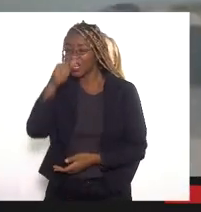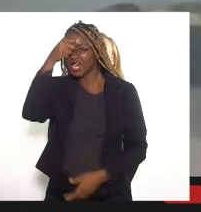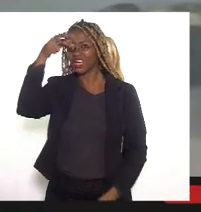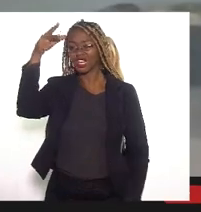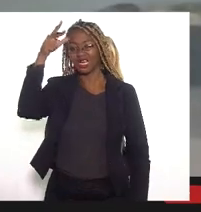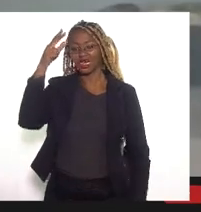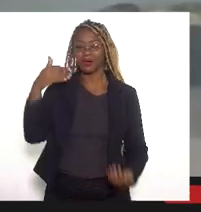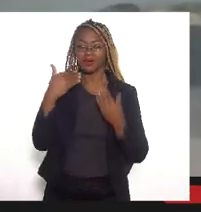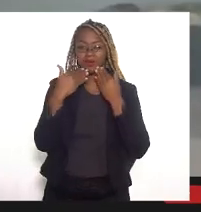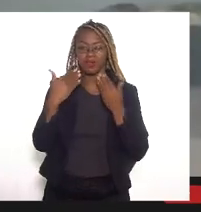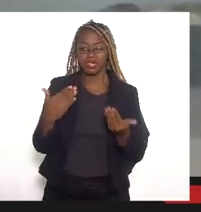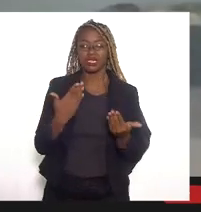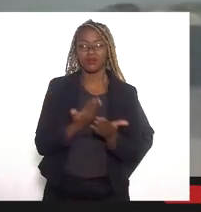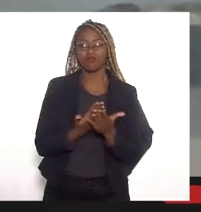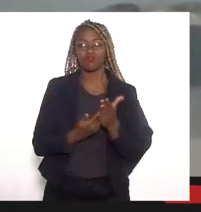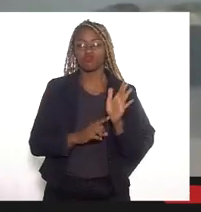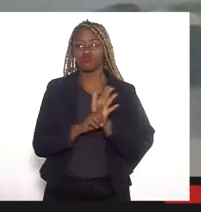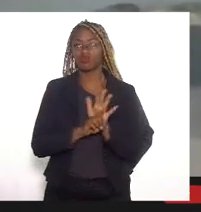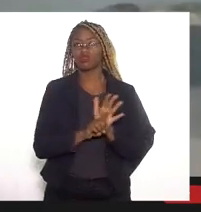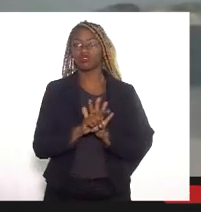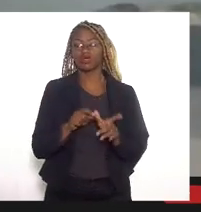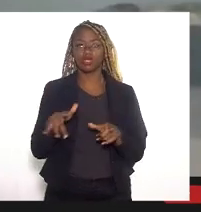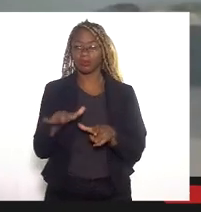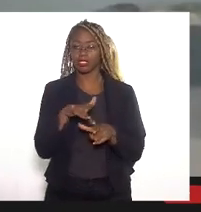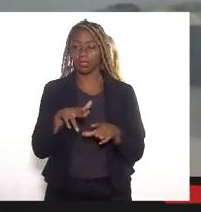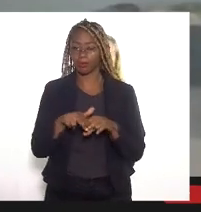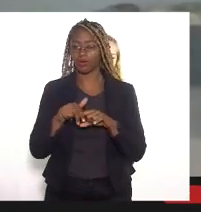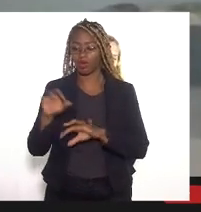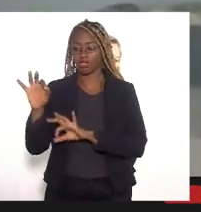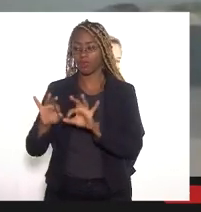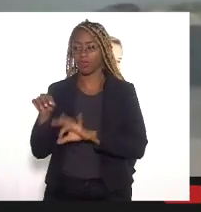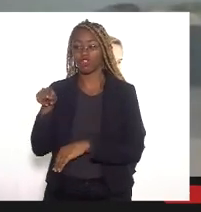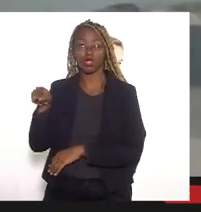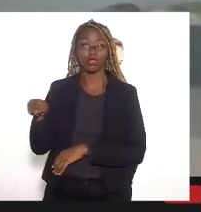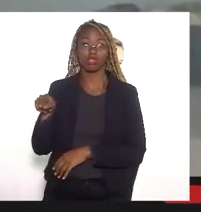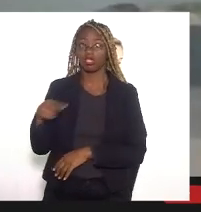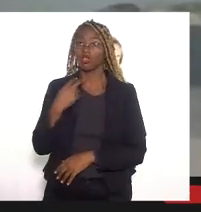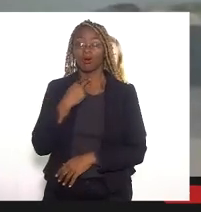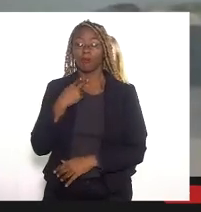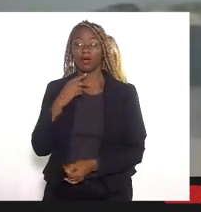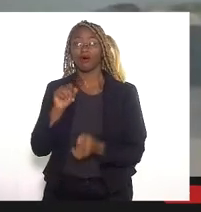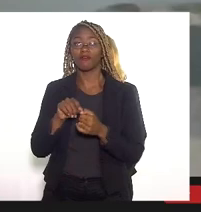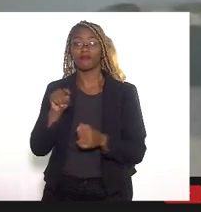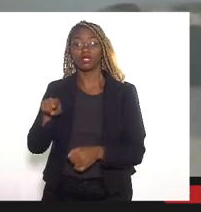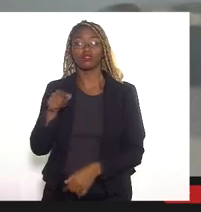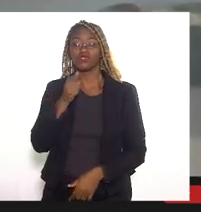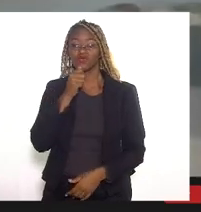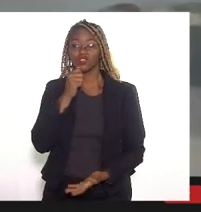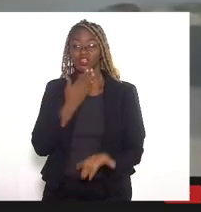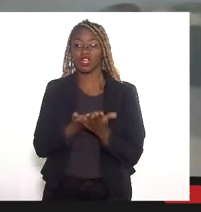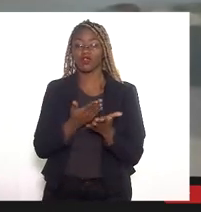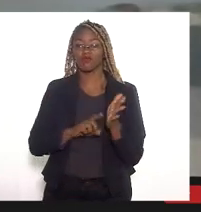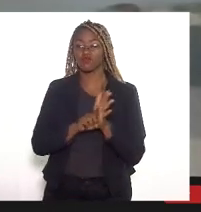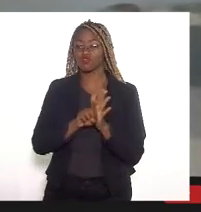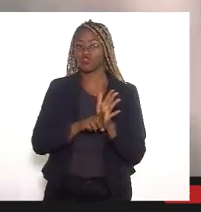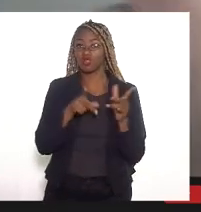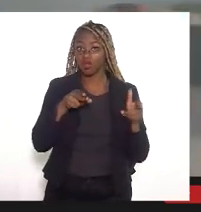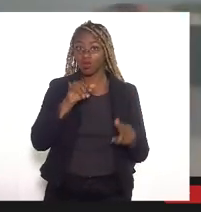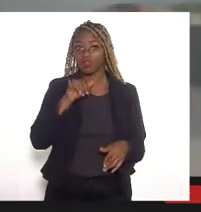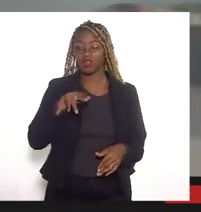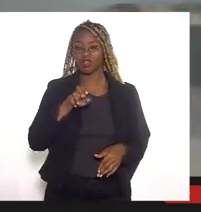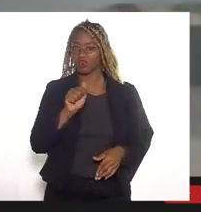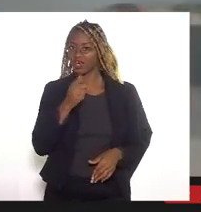apresentar os estudos ambientais, porque um projeto dessa magnitude jamais pode ser feito sem estudo ambiental, como foi dito pelo INEA.